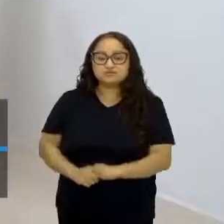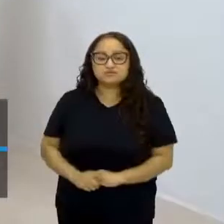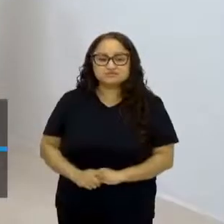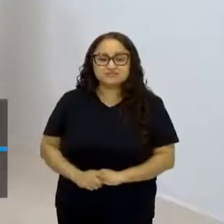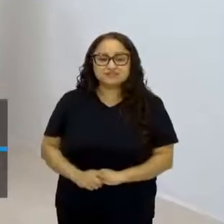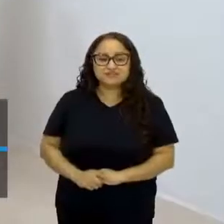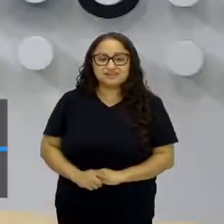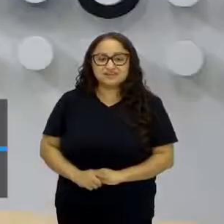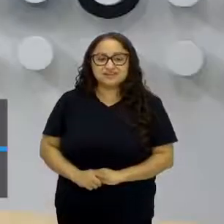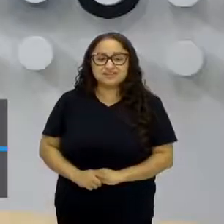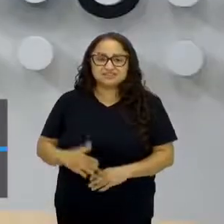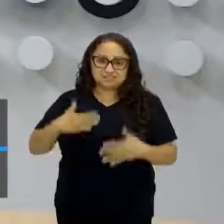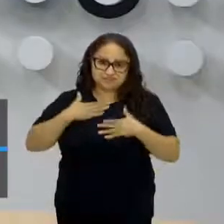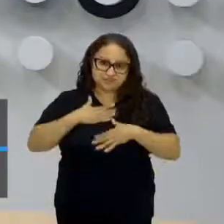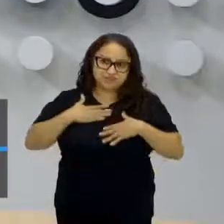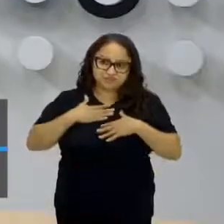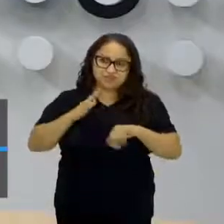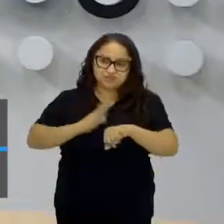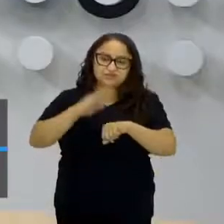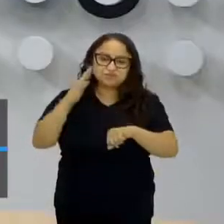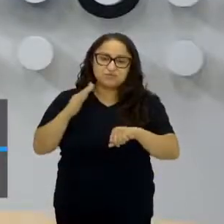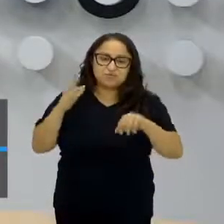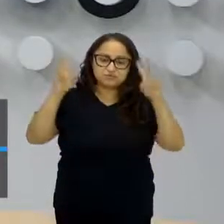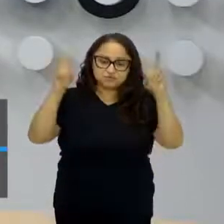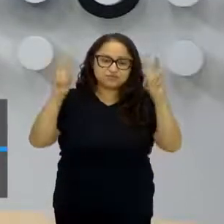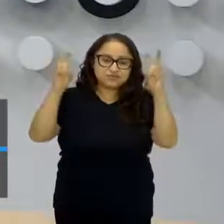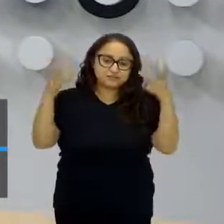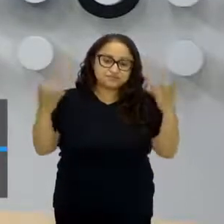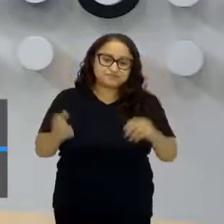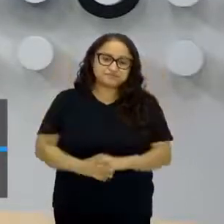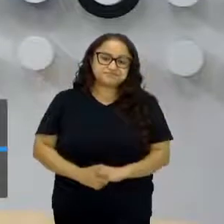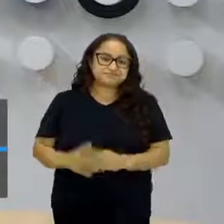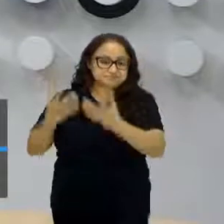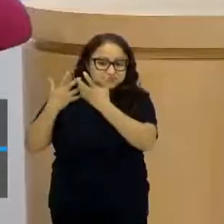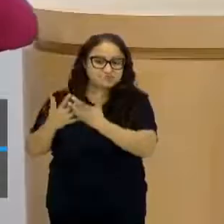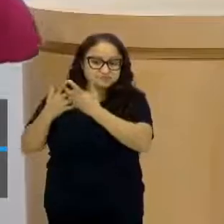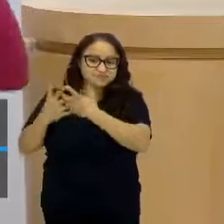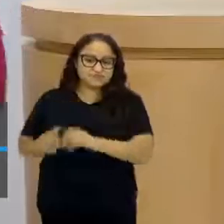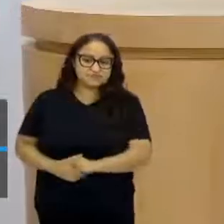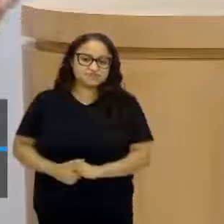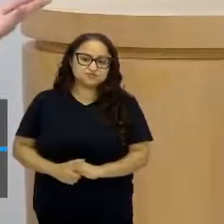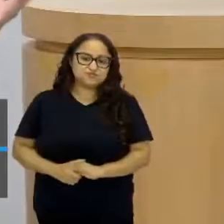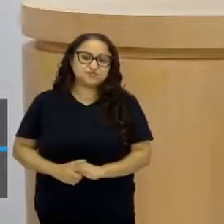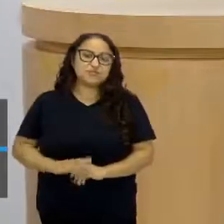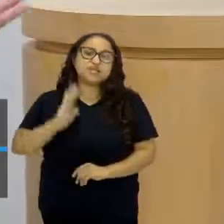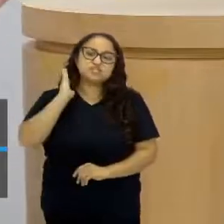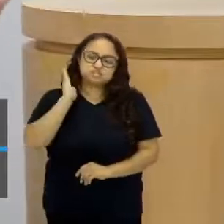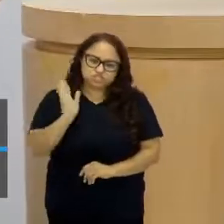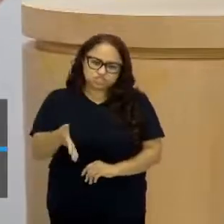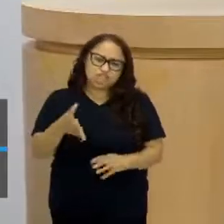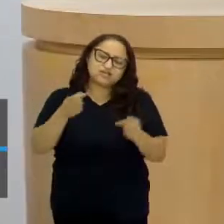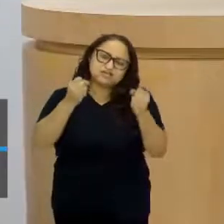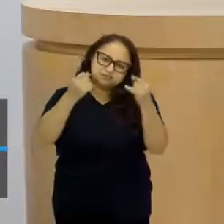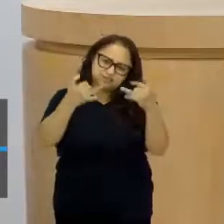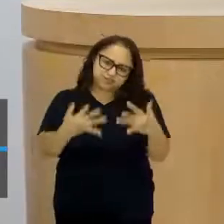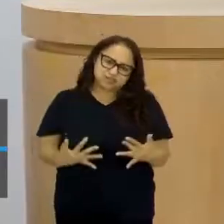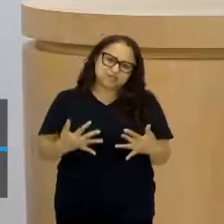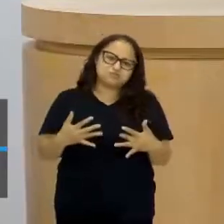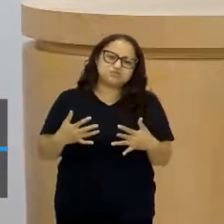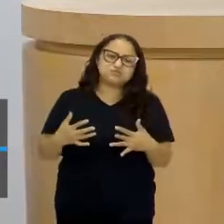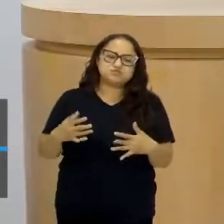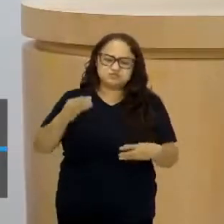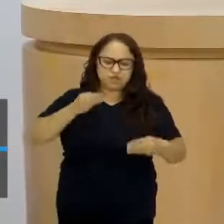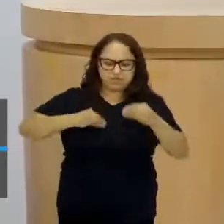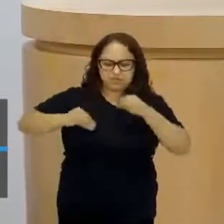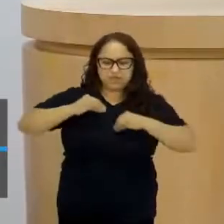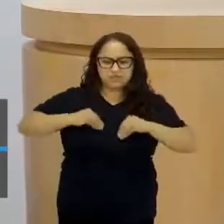mais do tema, estão elogiando o tema, o debate, Estão refletindo bastante. Bom, a gente está falando sobre a depressão dos jovens, mas eu